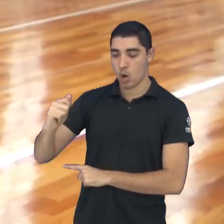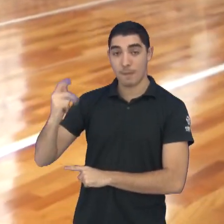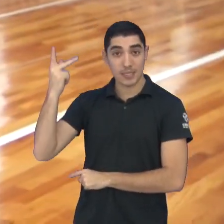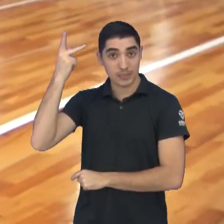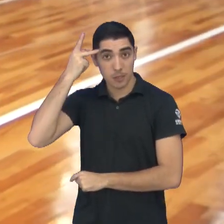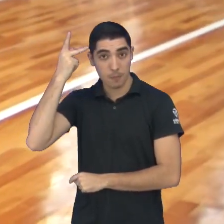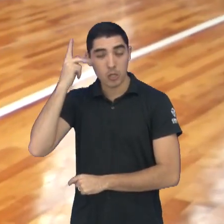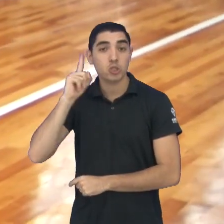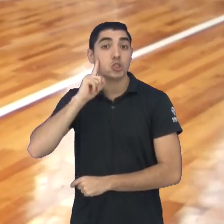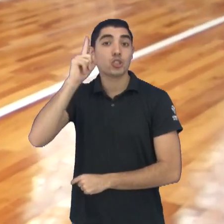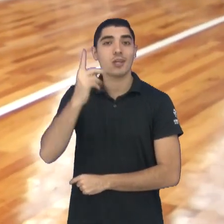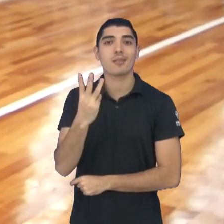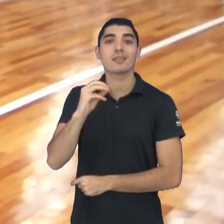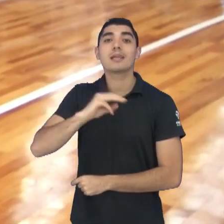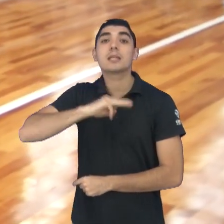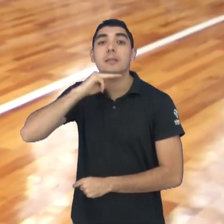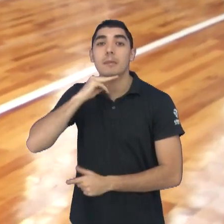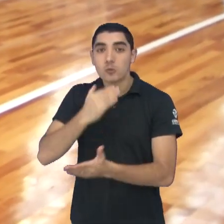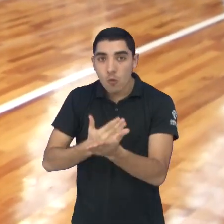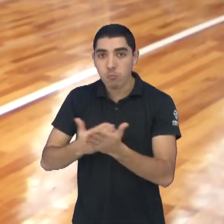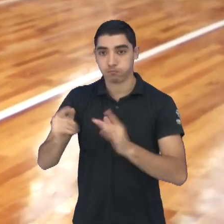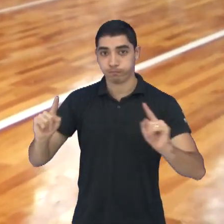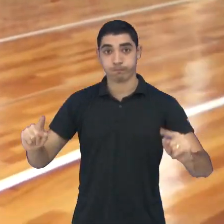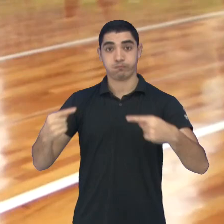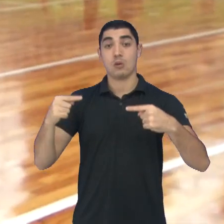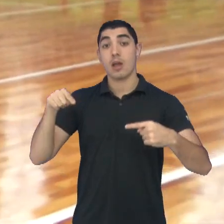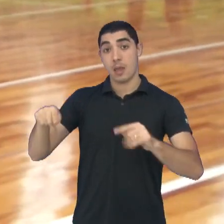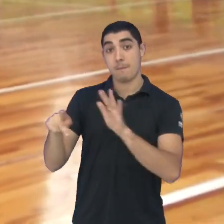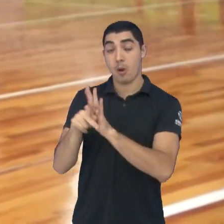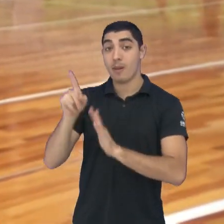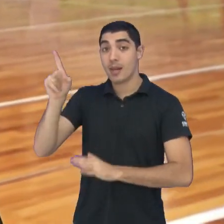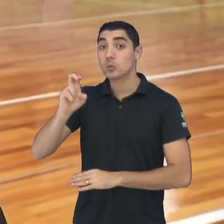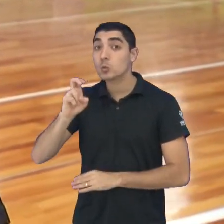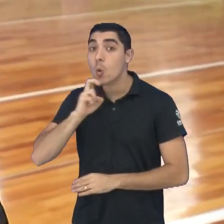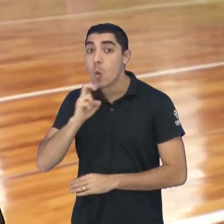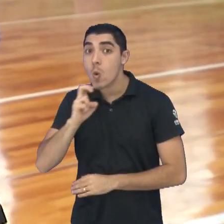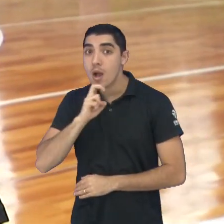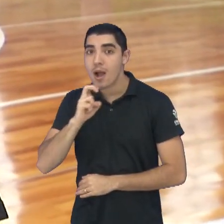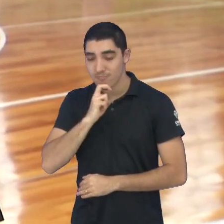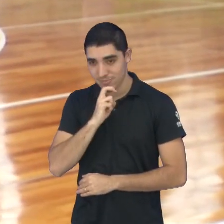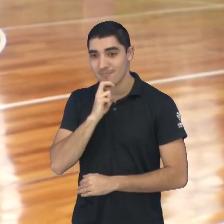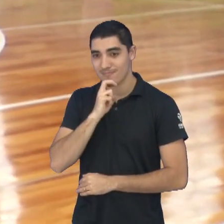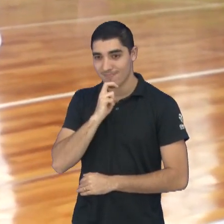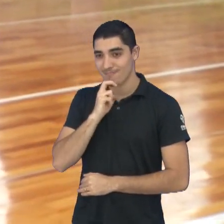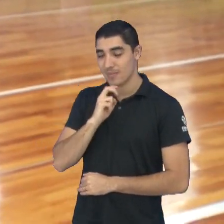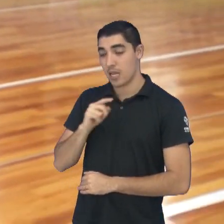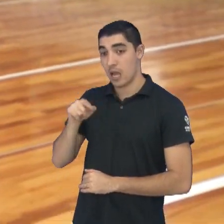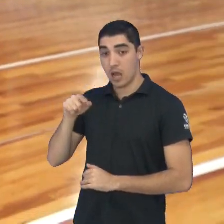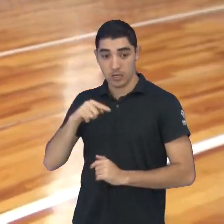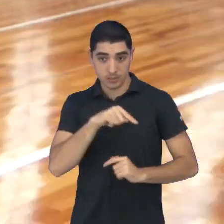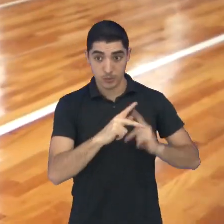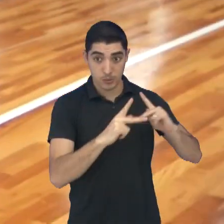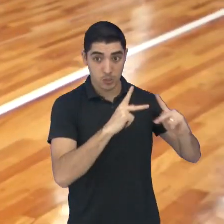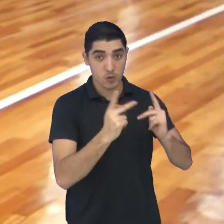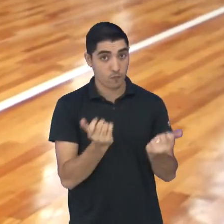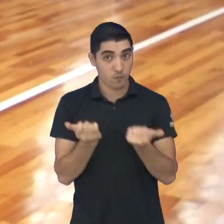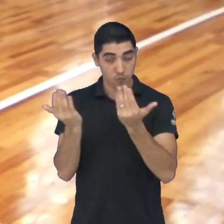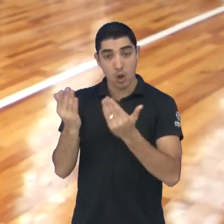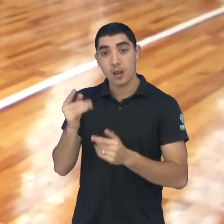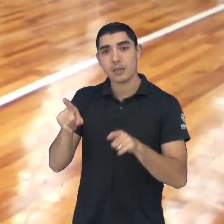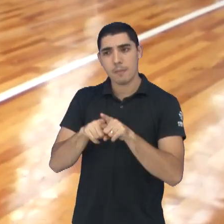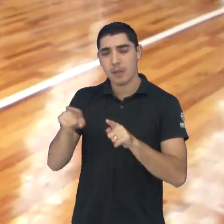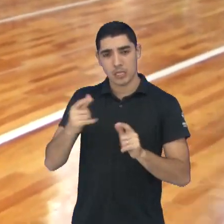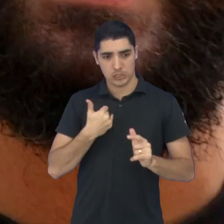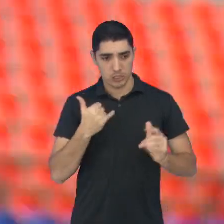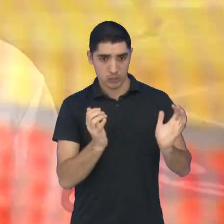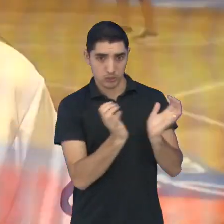no dia 30 de março fora de casa contra o pró-esporte de Sorocaba e irá tentar defender o título da competição com o elenco sub-20